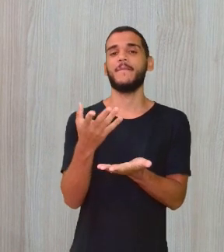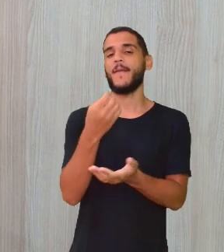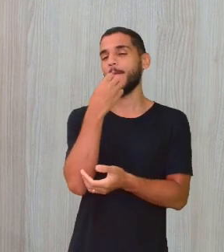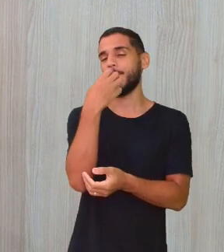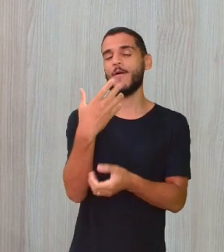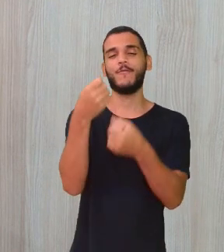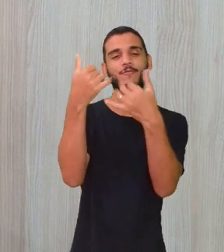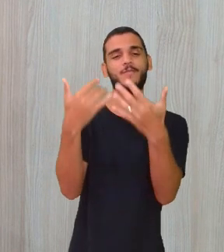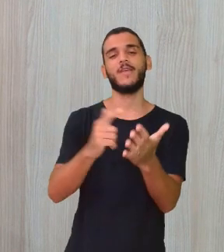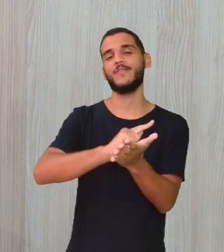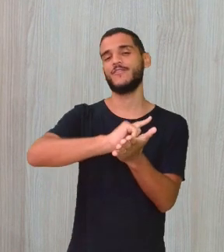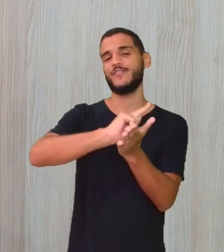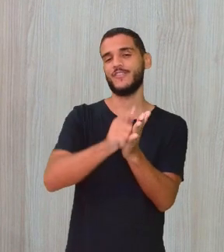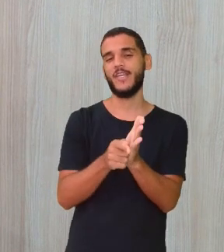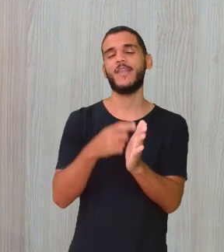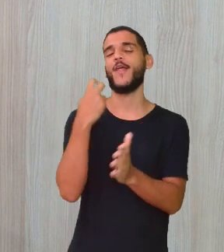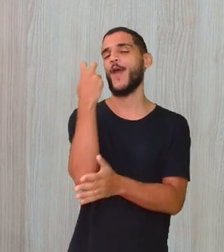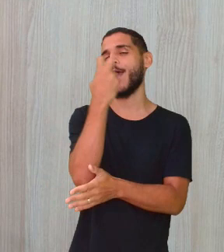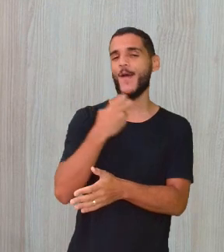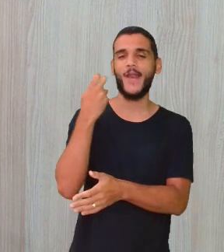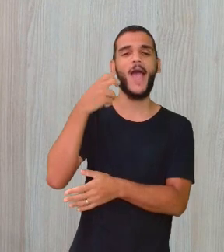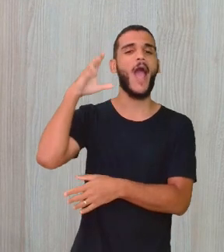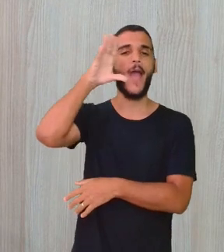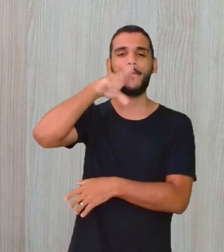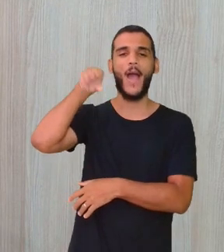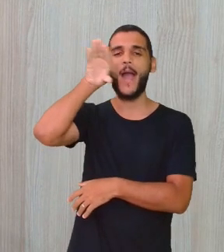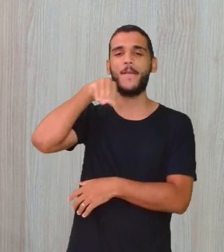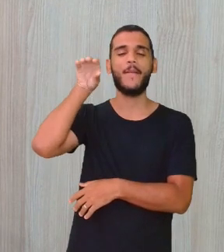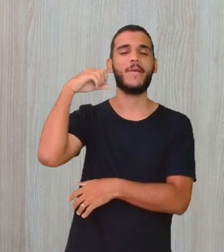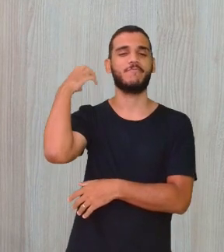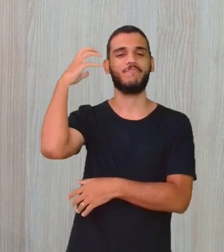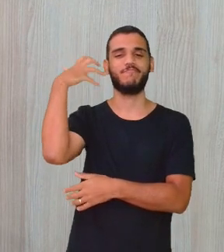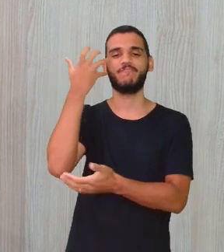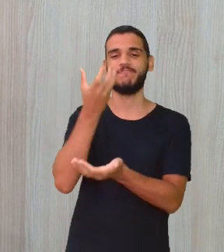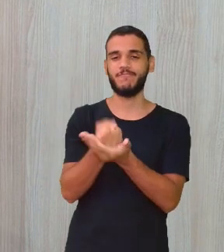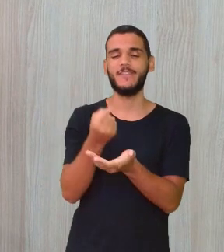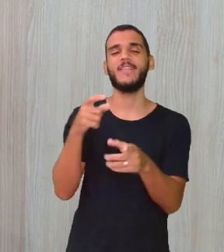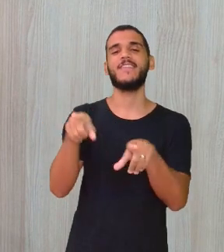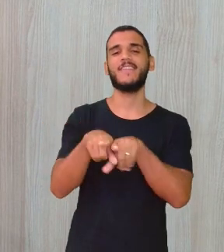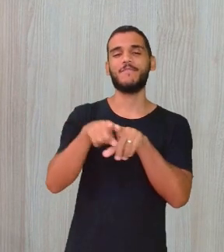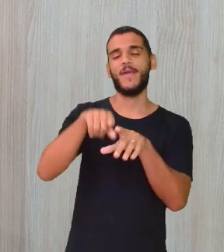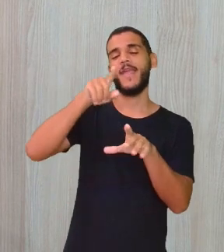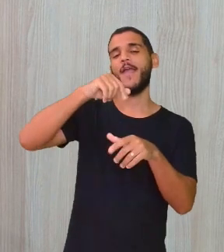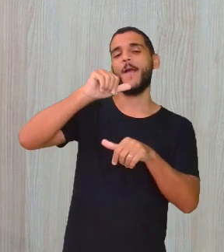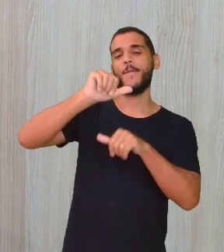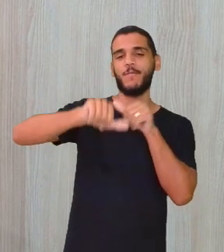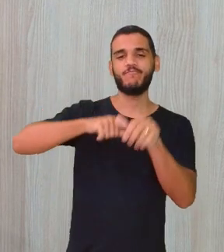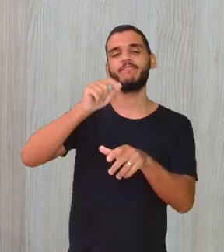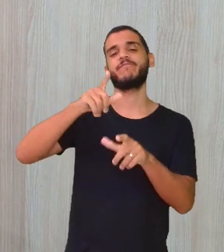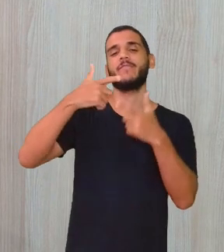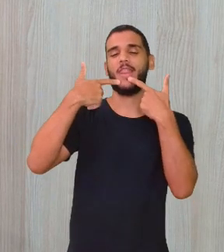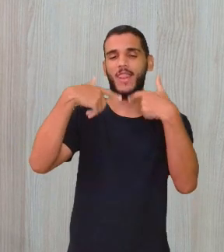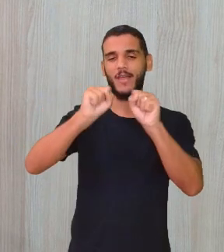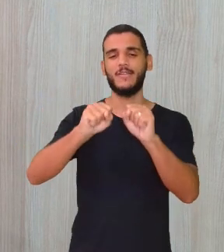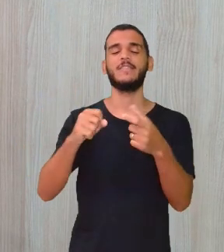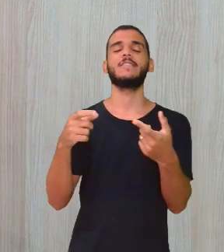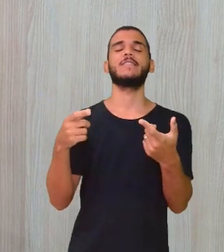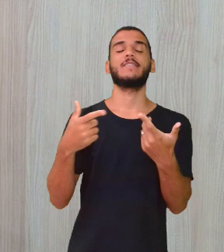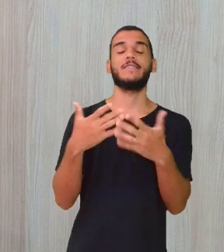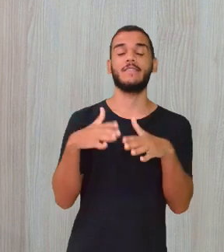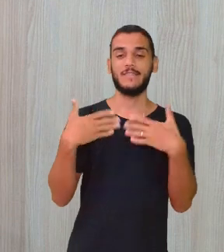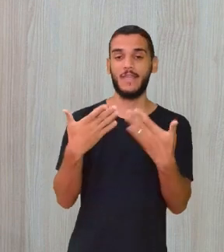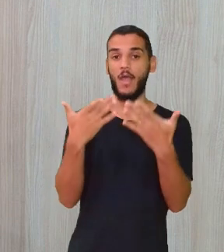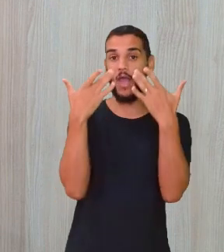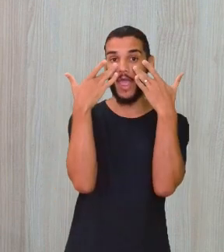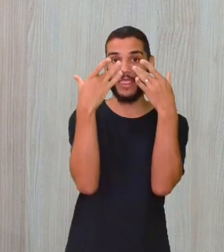gêneros orais, que é podcast e vamos falar sobre variação linguística. Então, se liga aí,